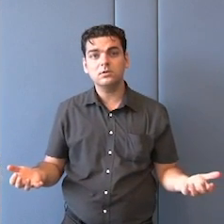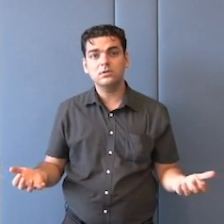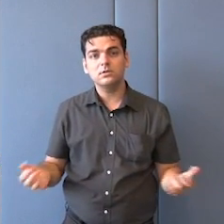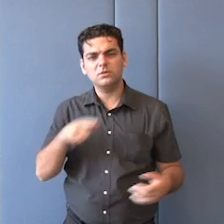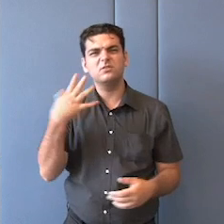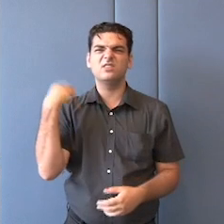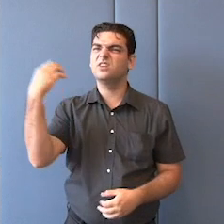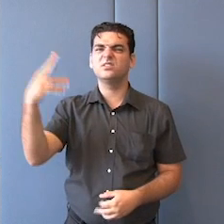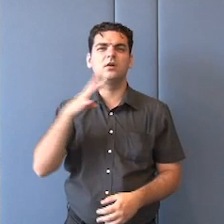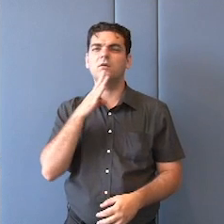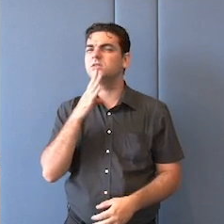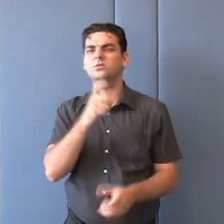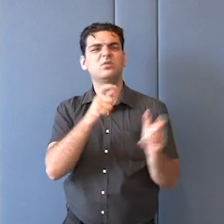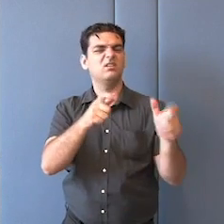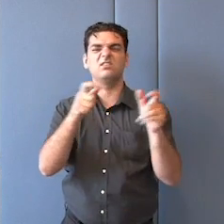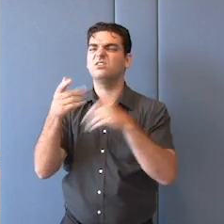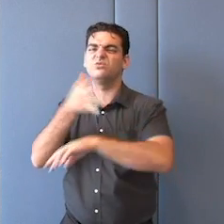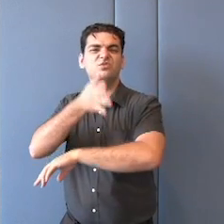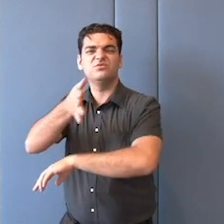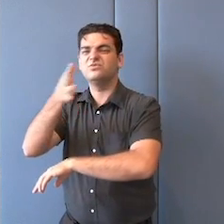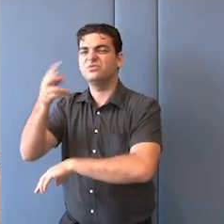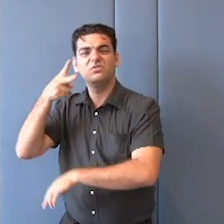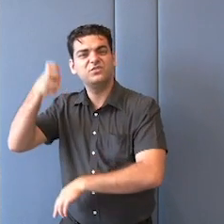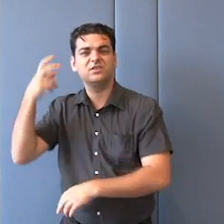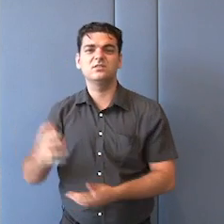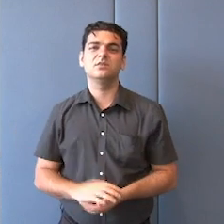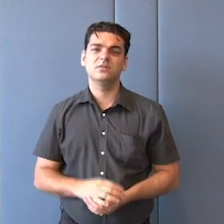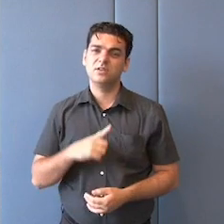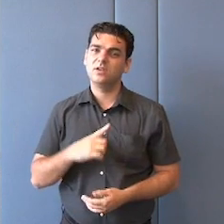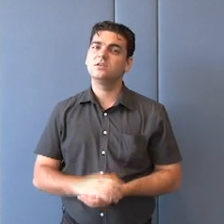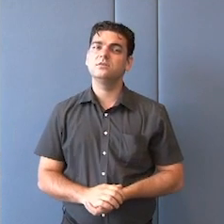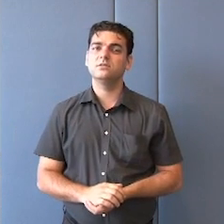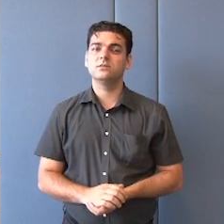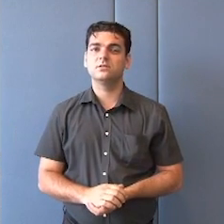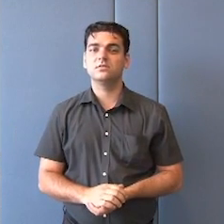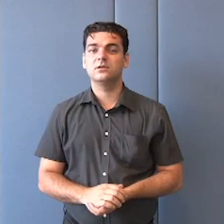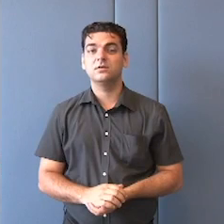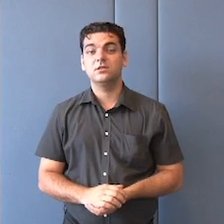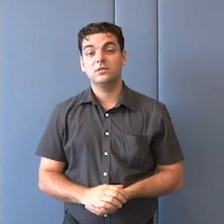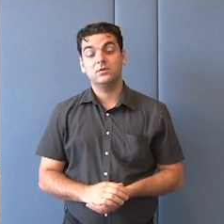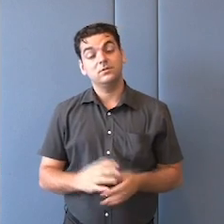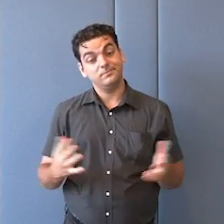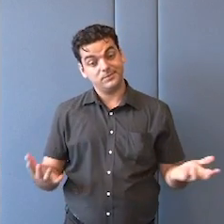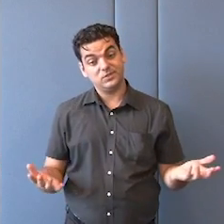acho que isso ecoava muito, e eu vi isso muito também de colegas em países africanos, acho que isso é muito